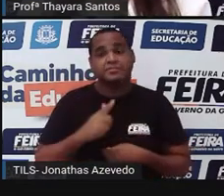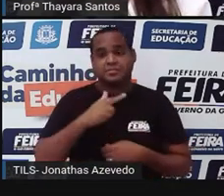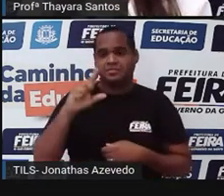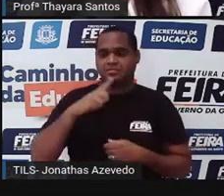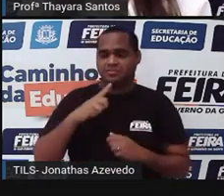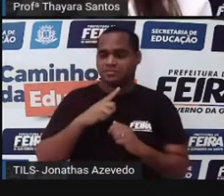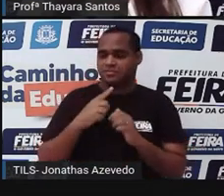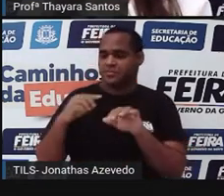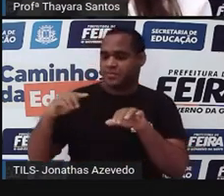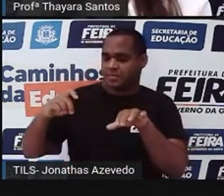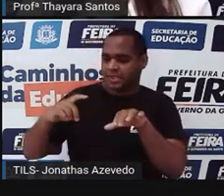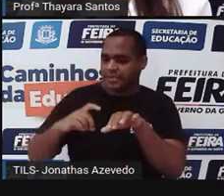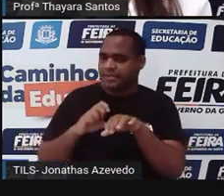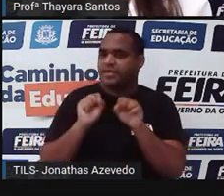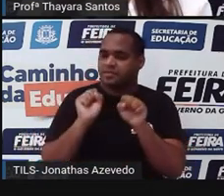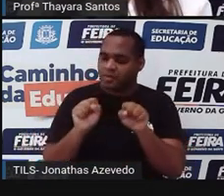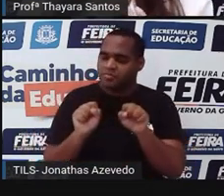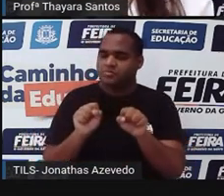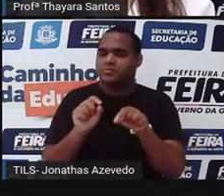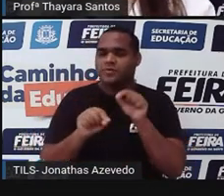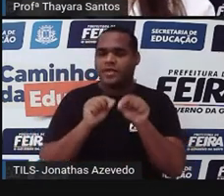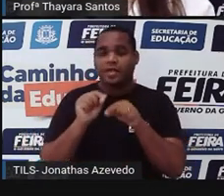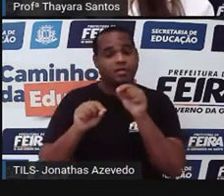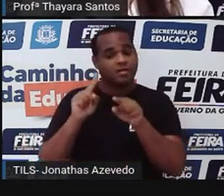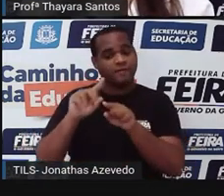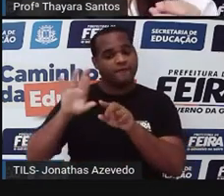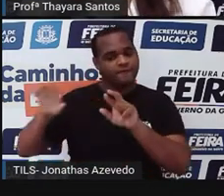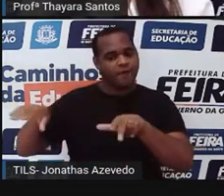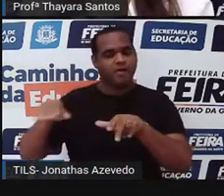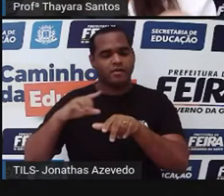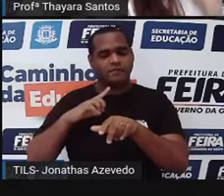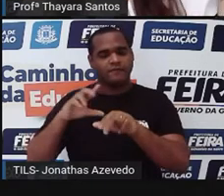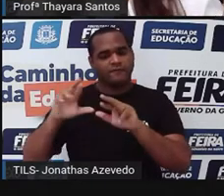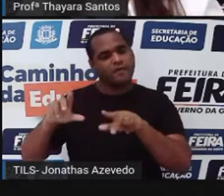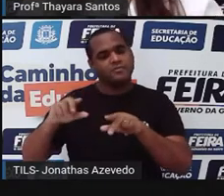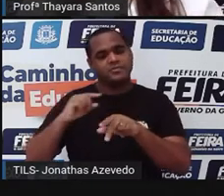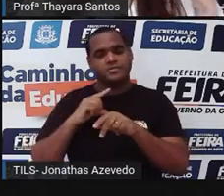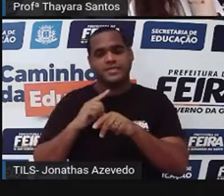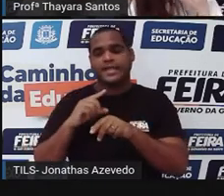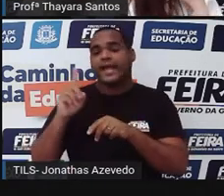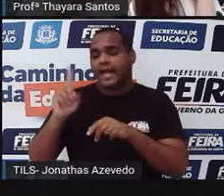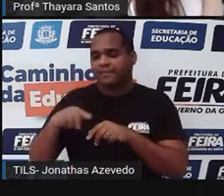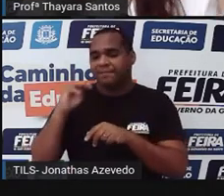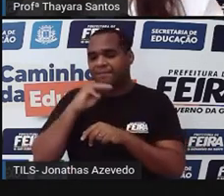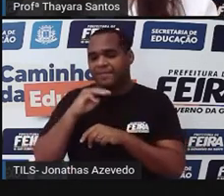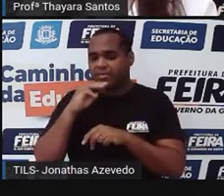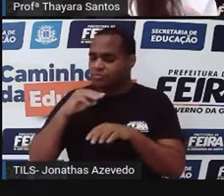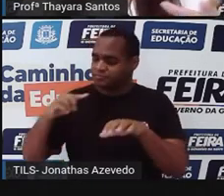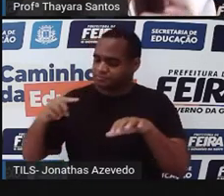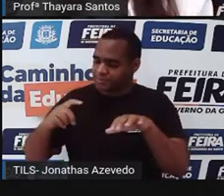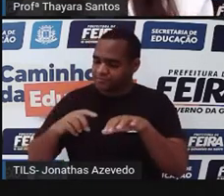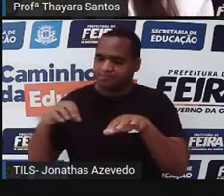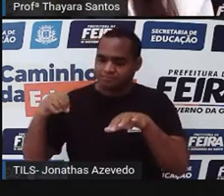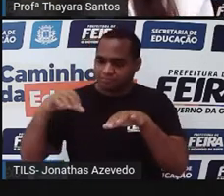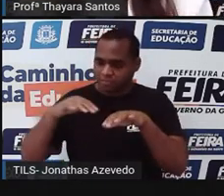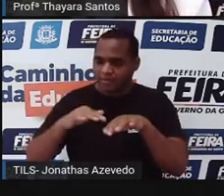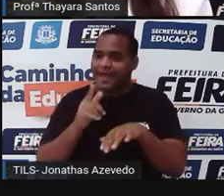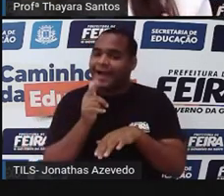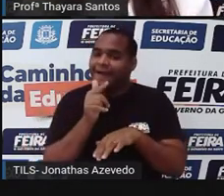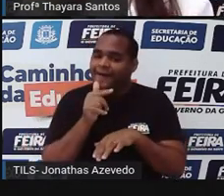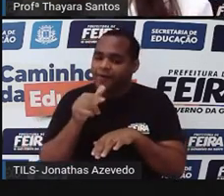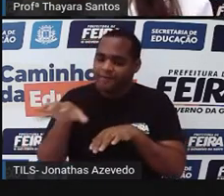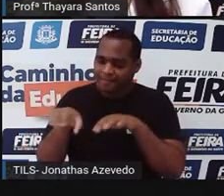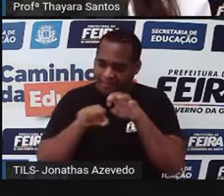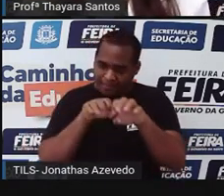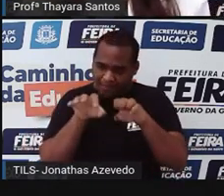a fecundação, ela pode ser externa, né? Quer dizer que o macho libera o espermatozoide na água que vai chegar